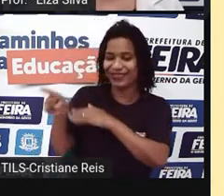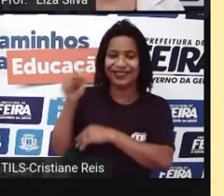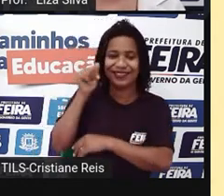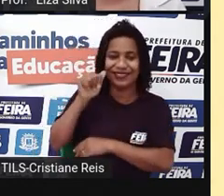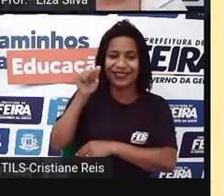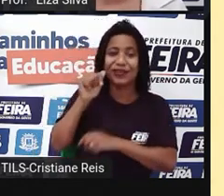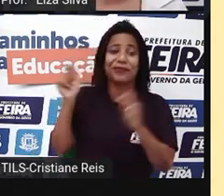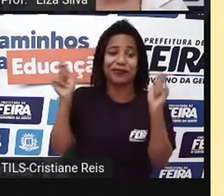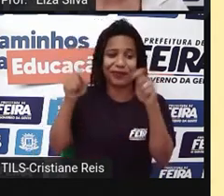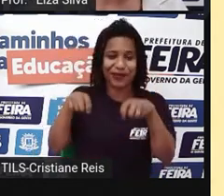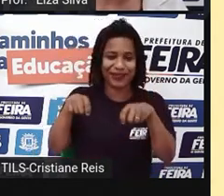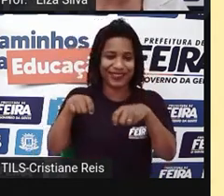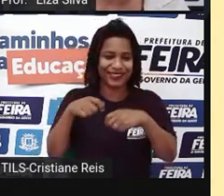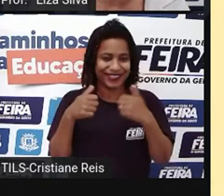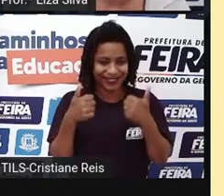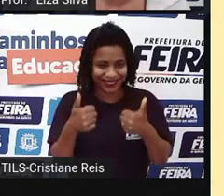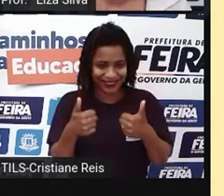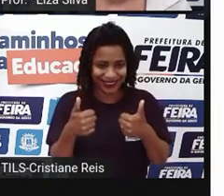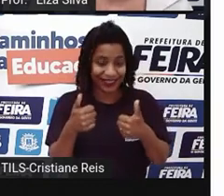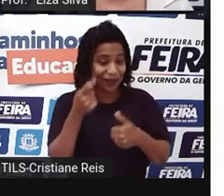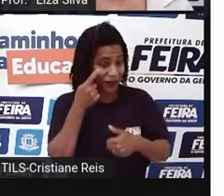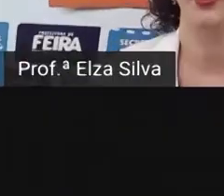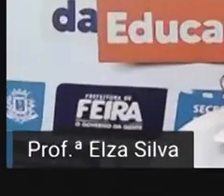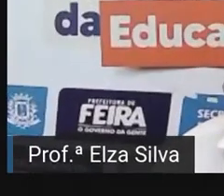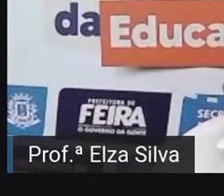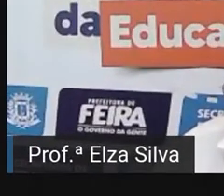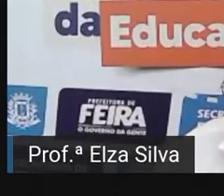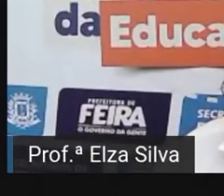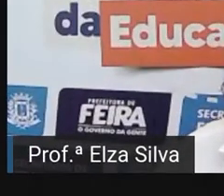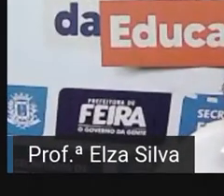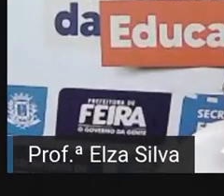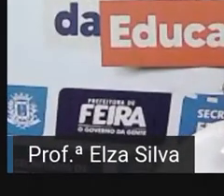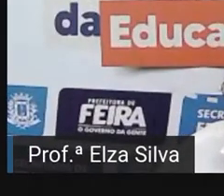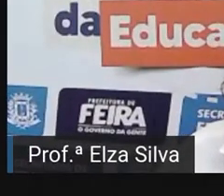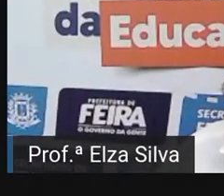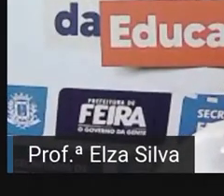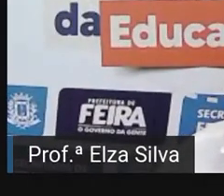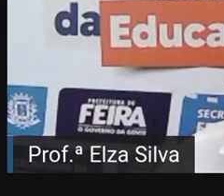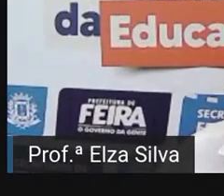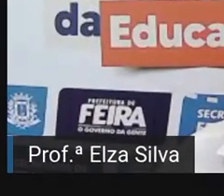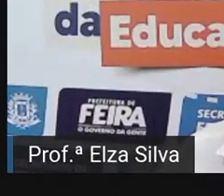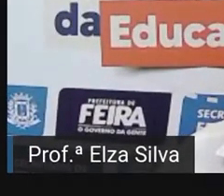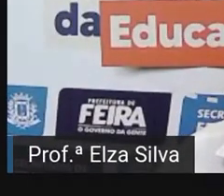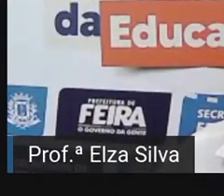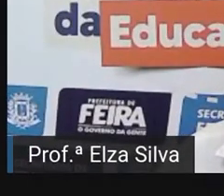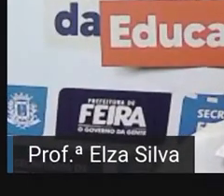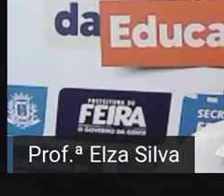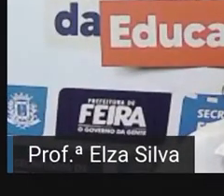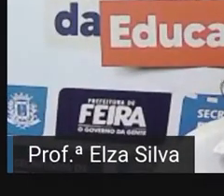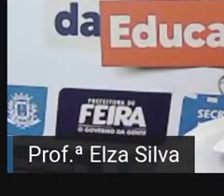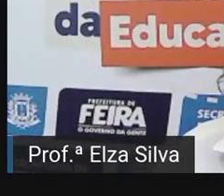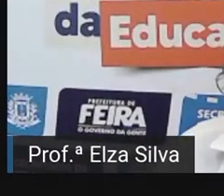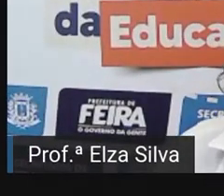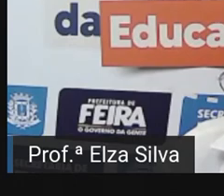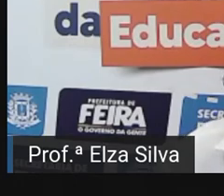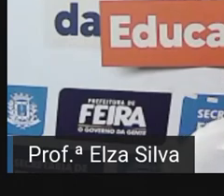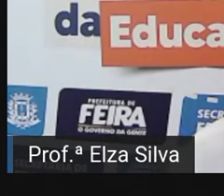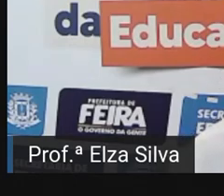próximo desafio. Ok? Just a moment, please, please, students, let's go.